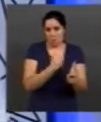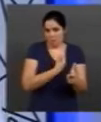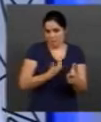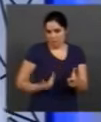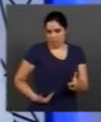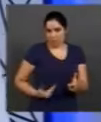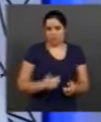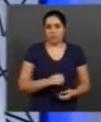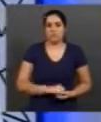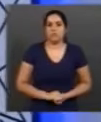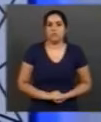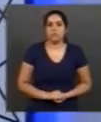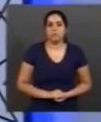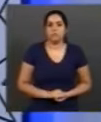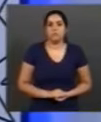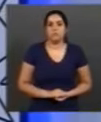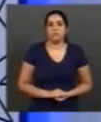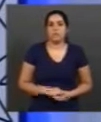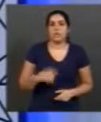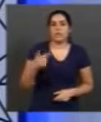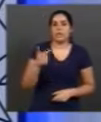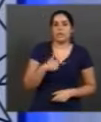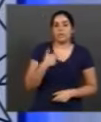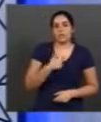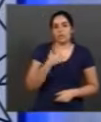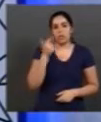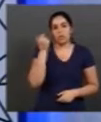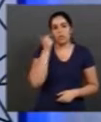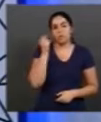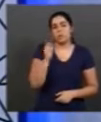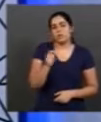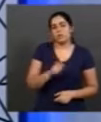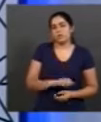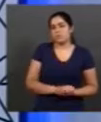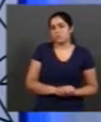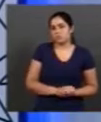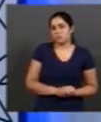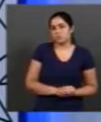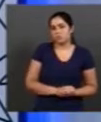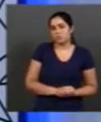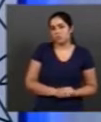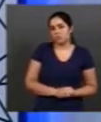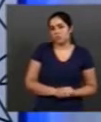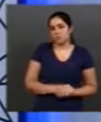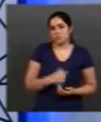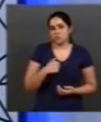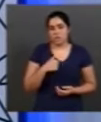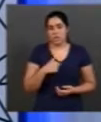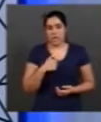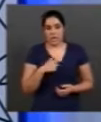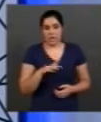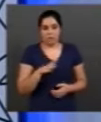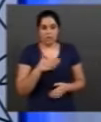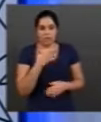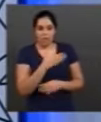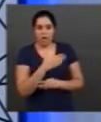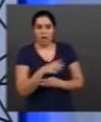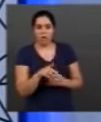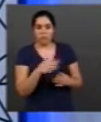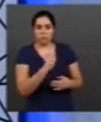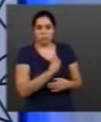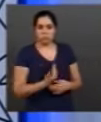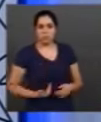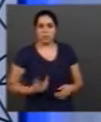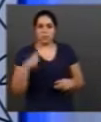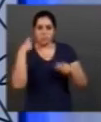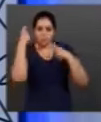privados, né? E nos leva a pensar exatamente isso que ele fala, né? Quer dizer, o nosso Congresso Nacional está preocupado com a água que a gente usa para lavar